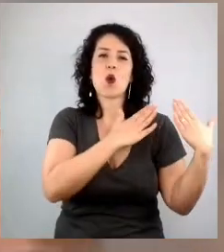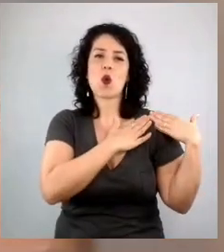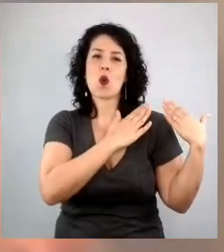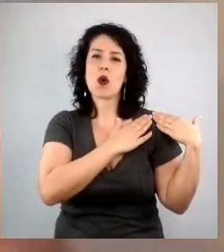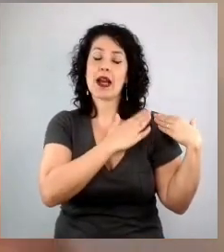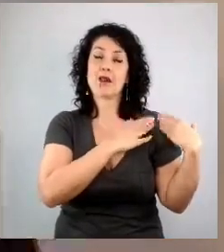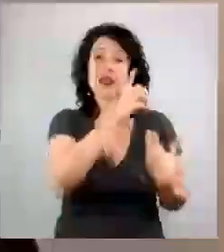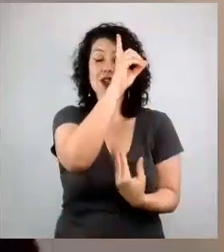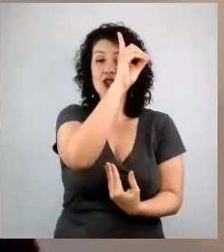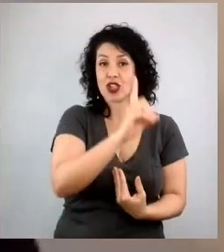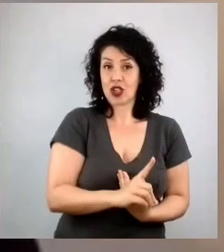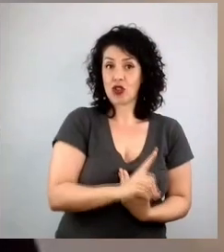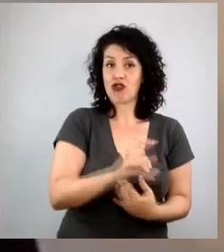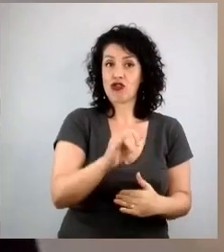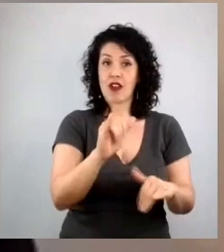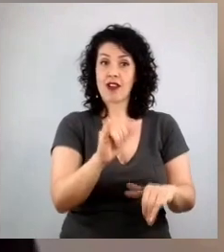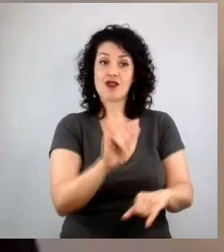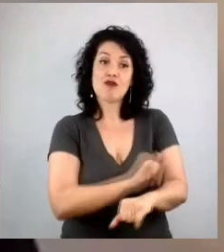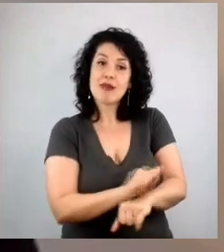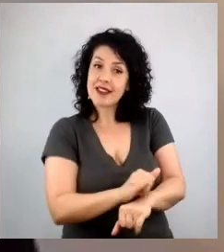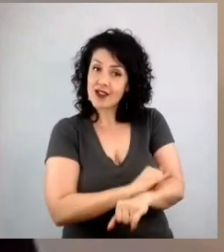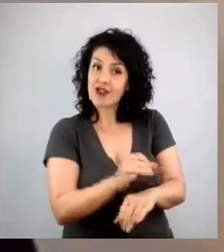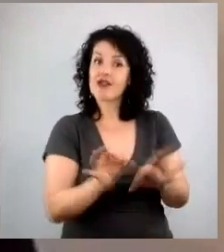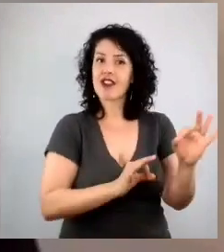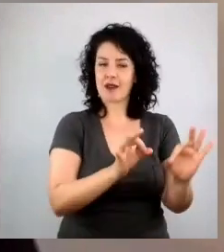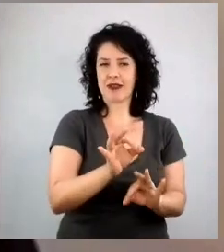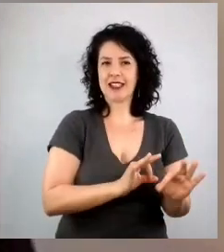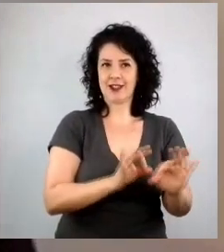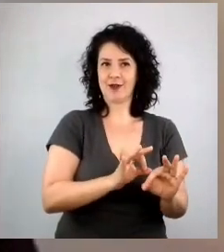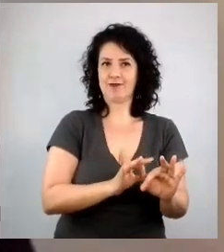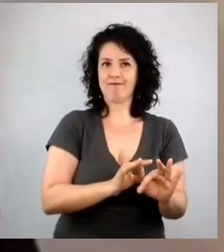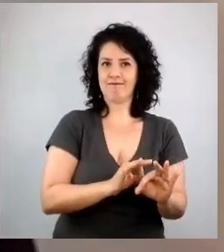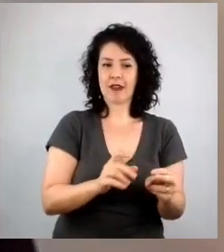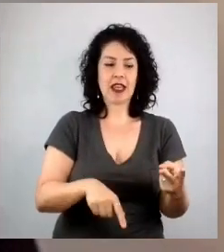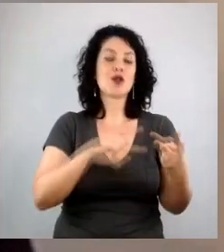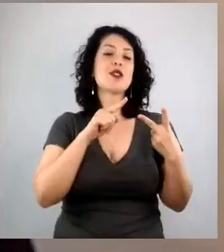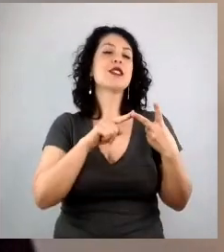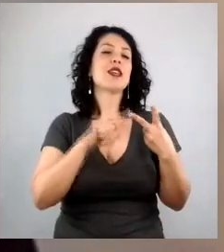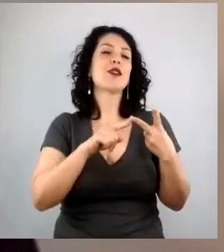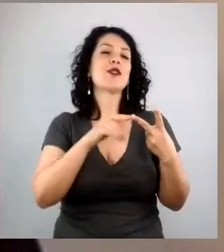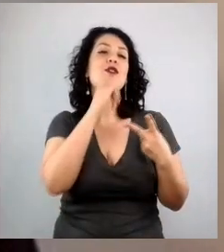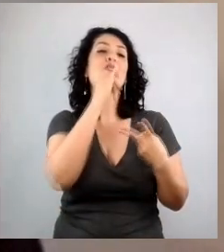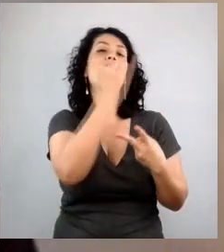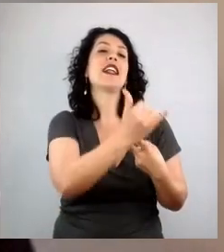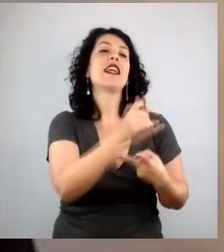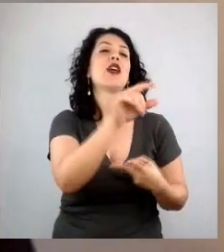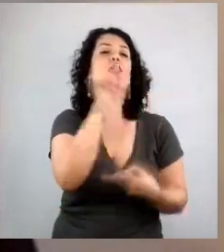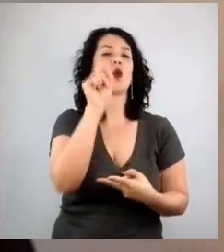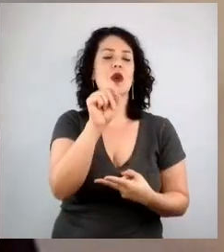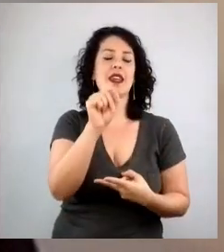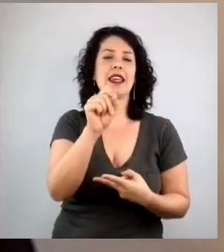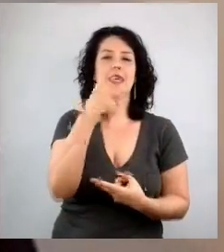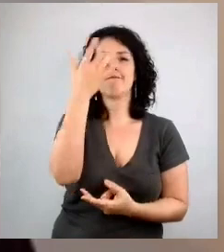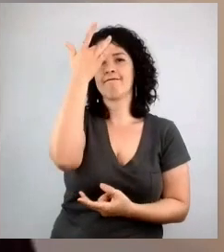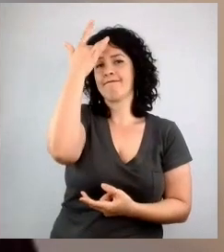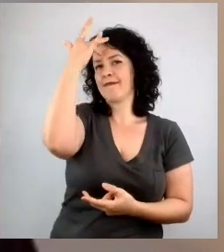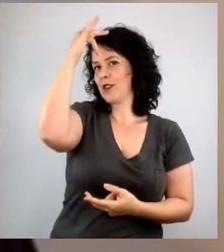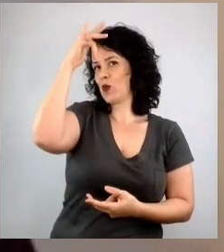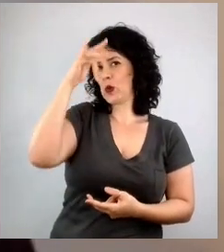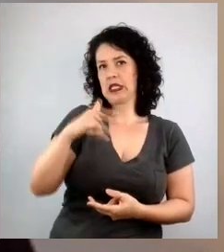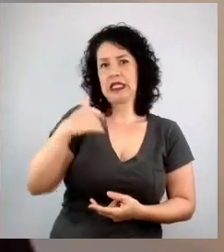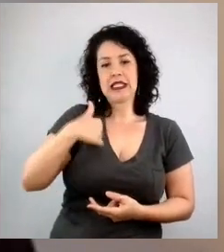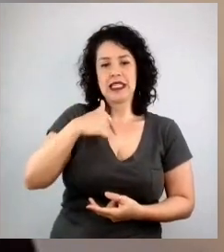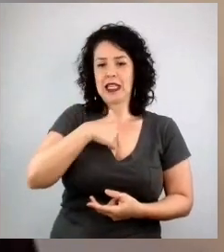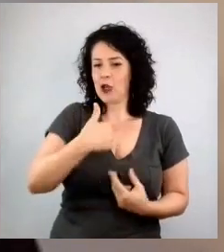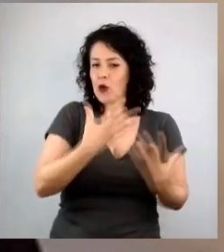porque foi nesse momento que eu falei para ela, Mar, eu não sei se eu vou saber o que fazer nessa sua cadeira. Não sei se a Marina